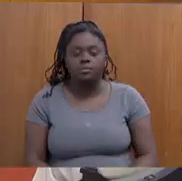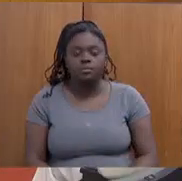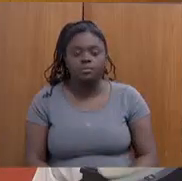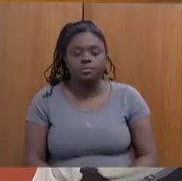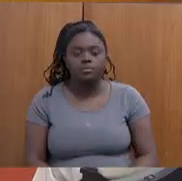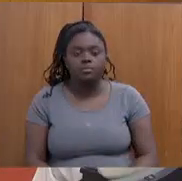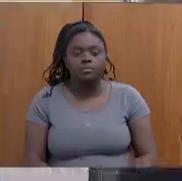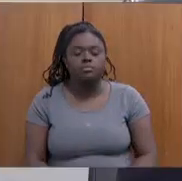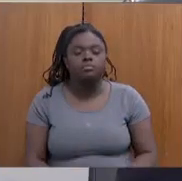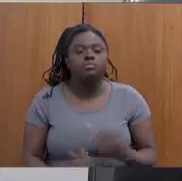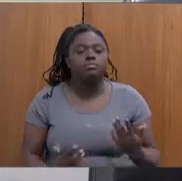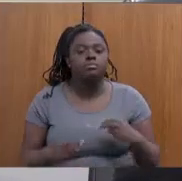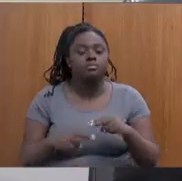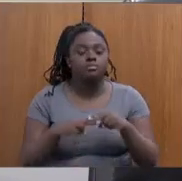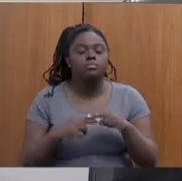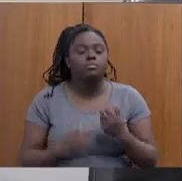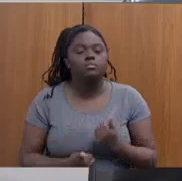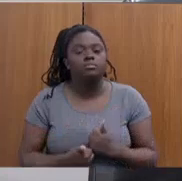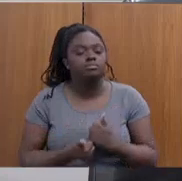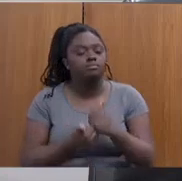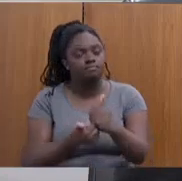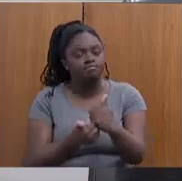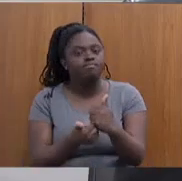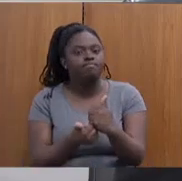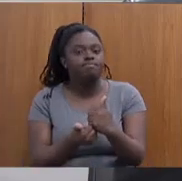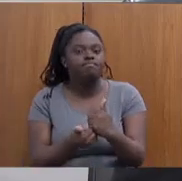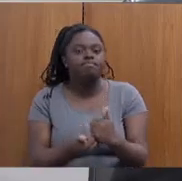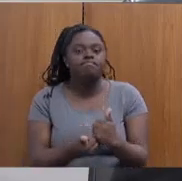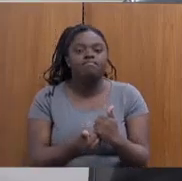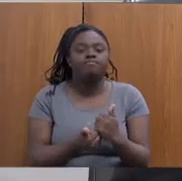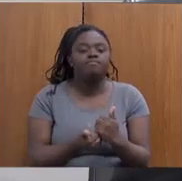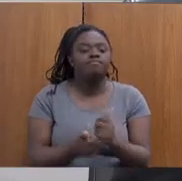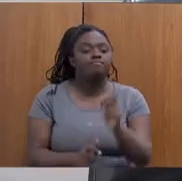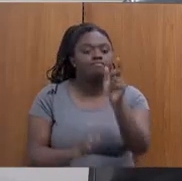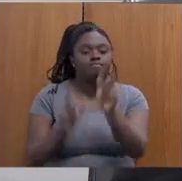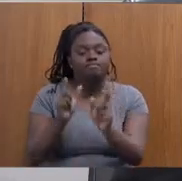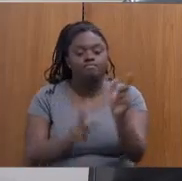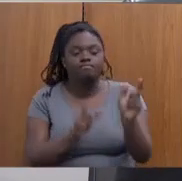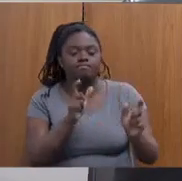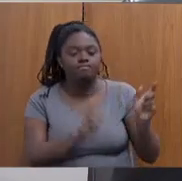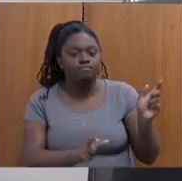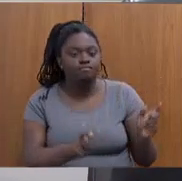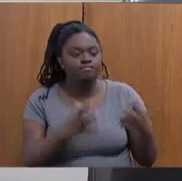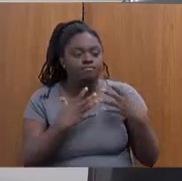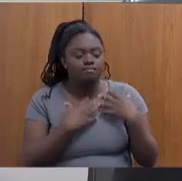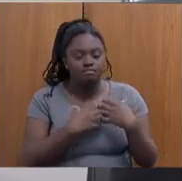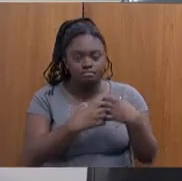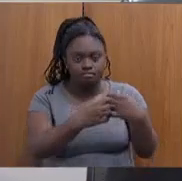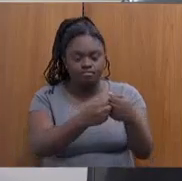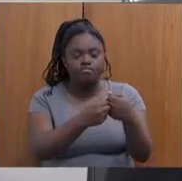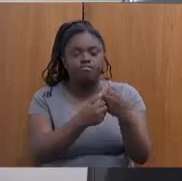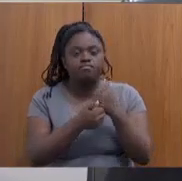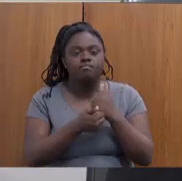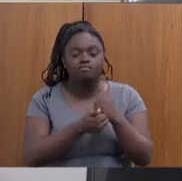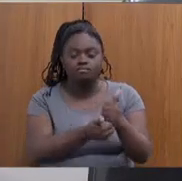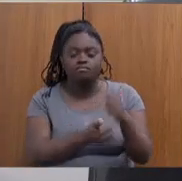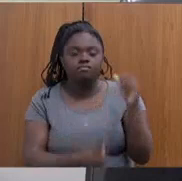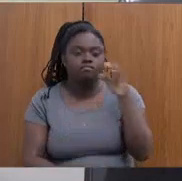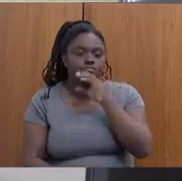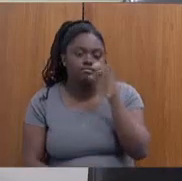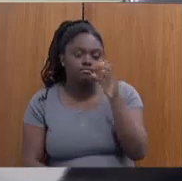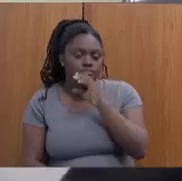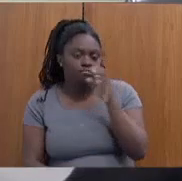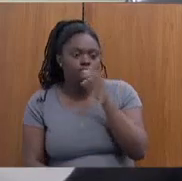com relação à assistência dessas pessoas que receberam essa ajuda